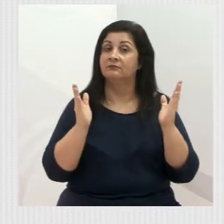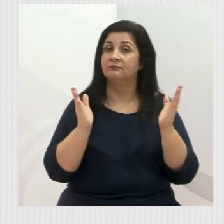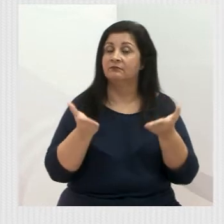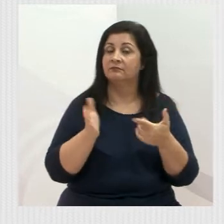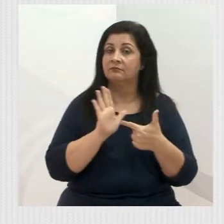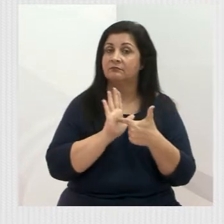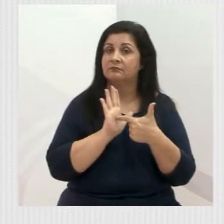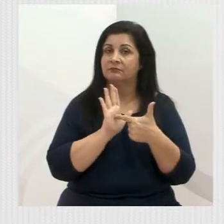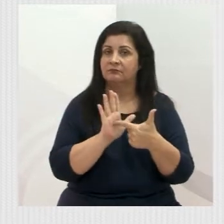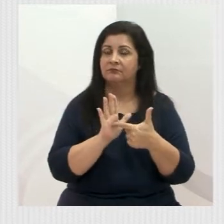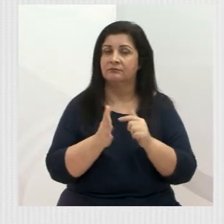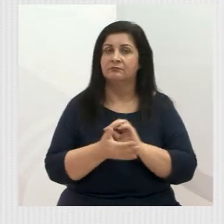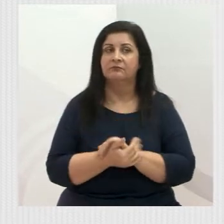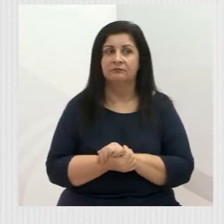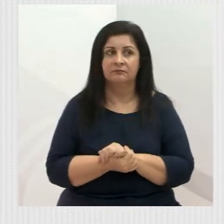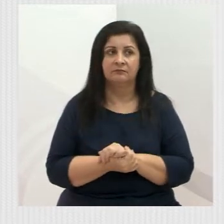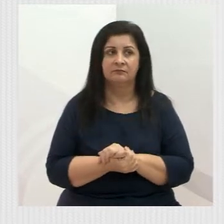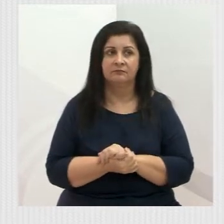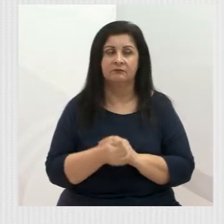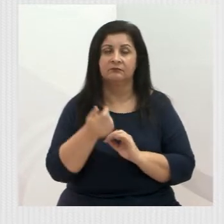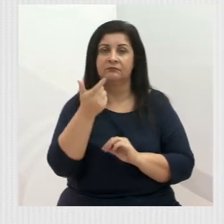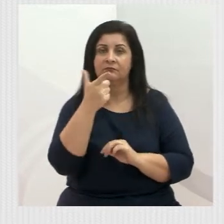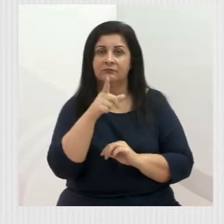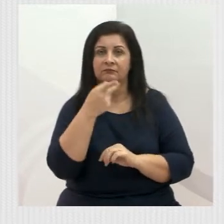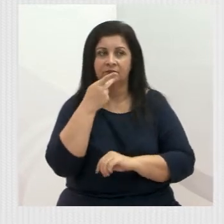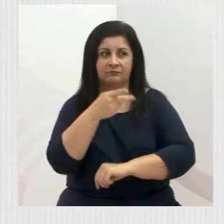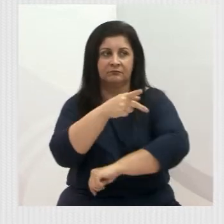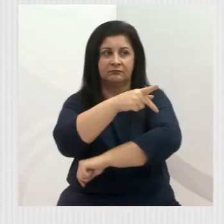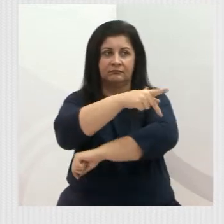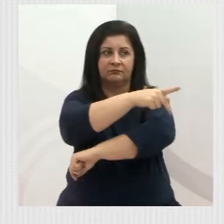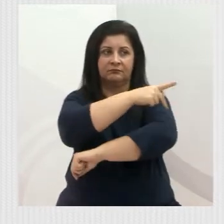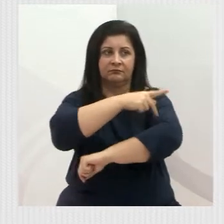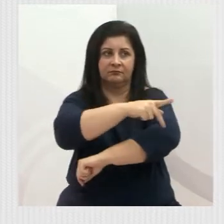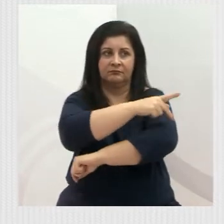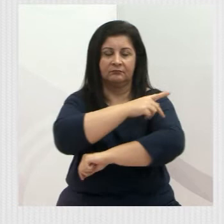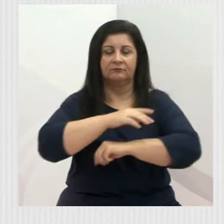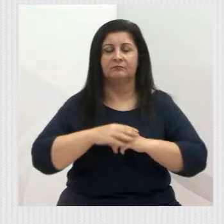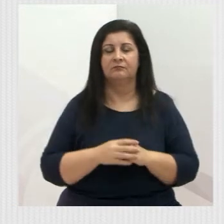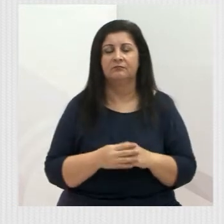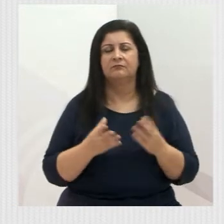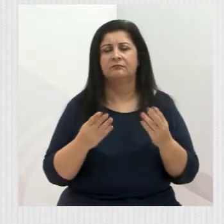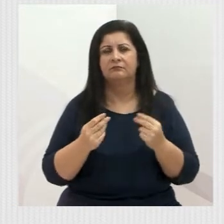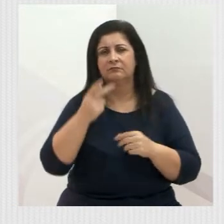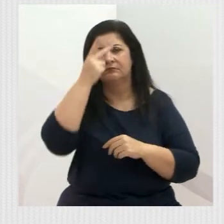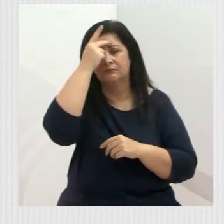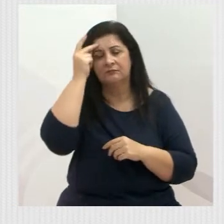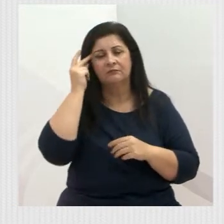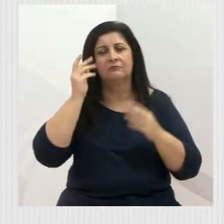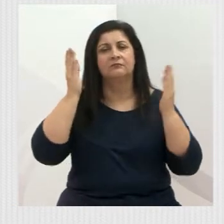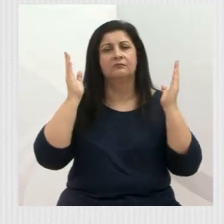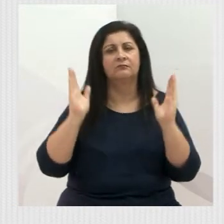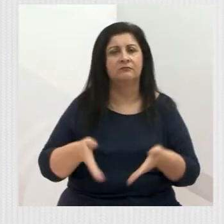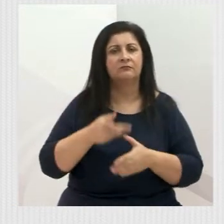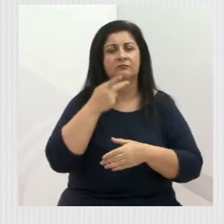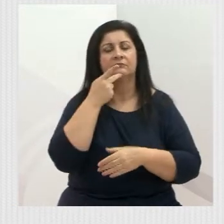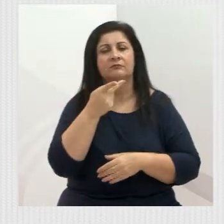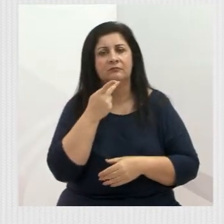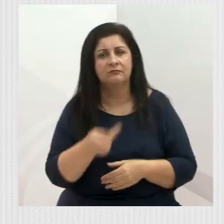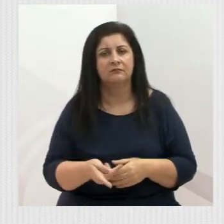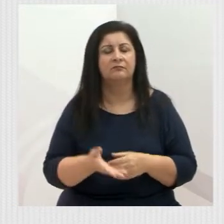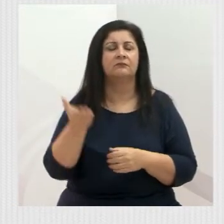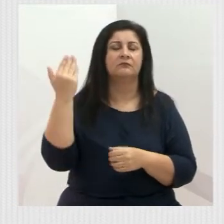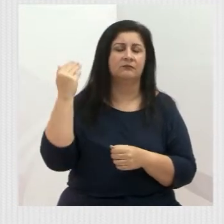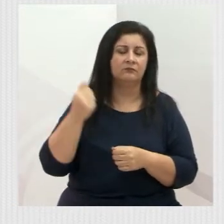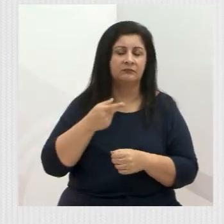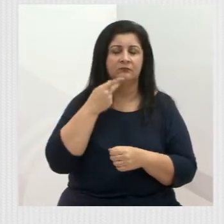de falar mais uma vez sobre a praça, tantas pessoas já falando, eu venho desde o início falando sobre